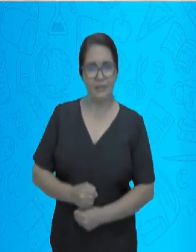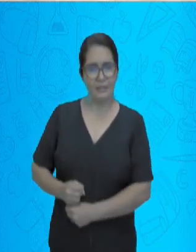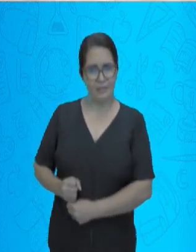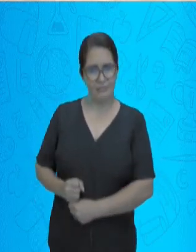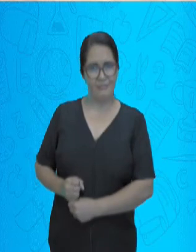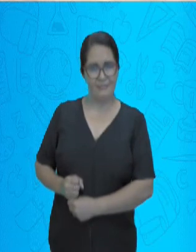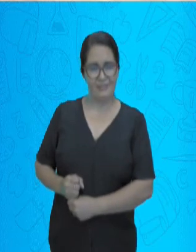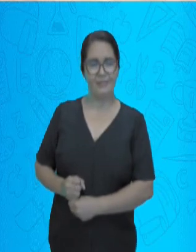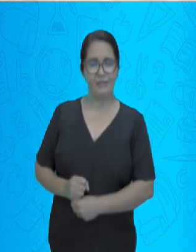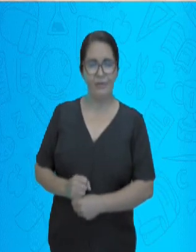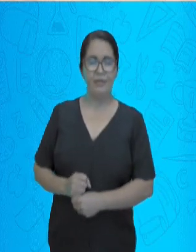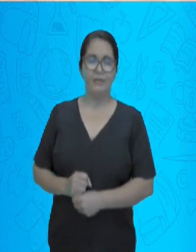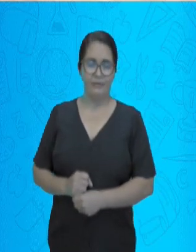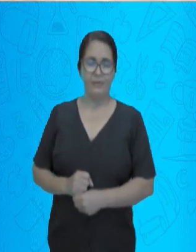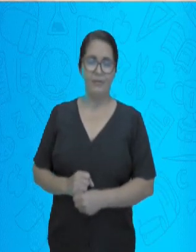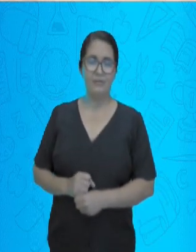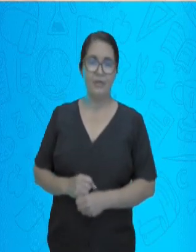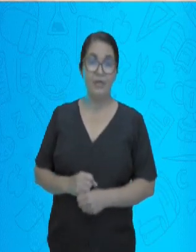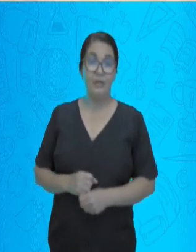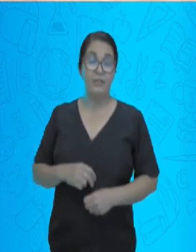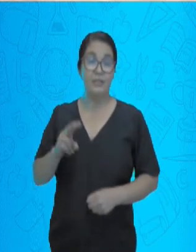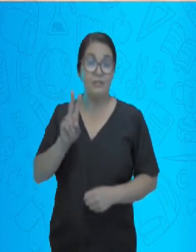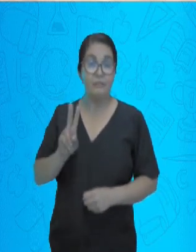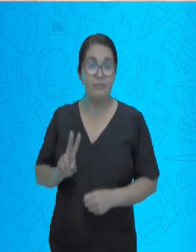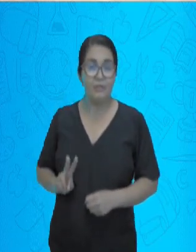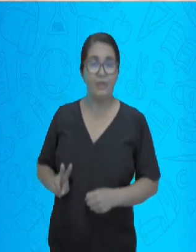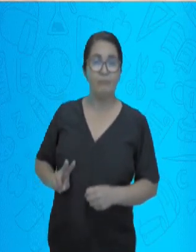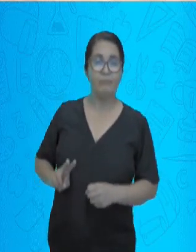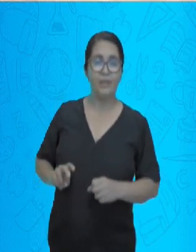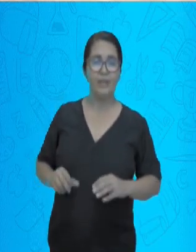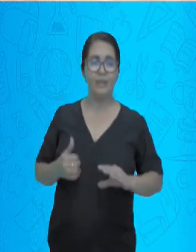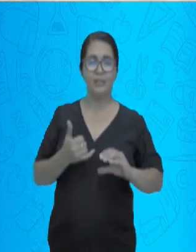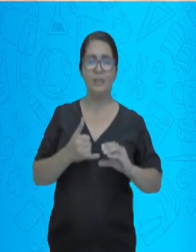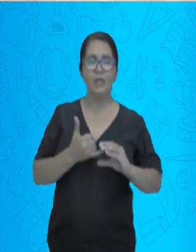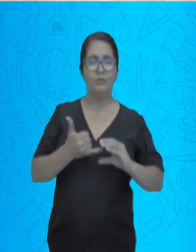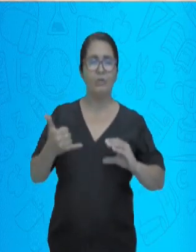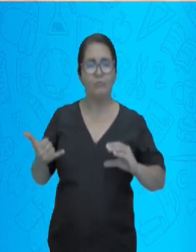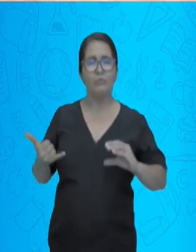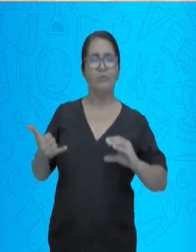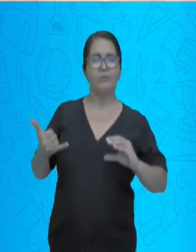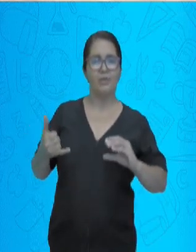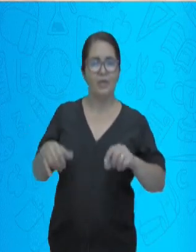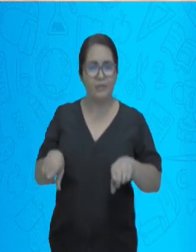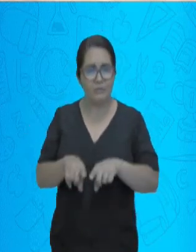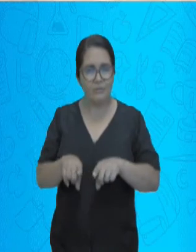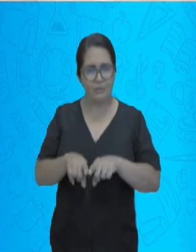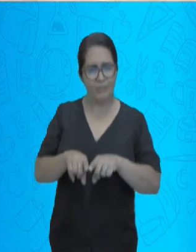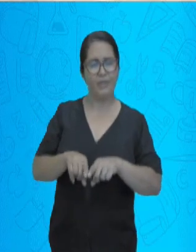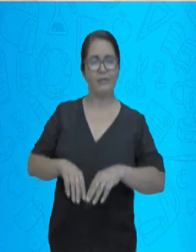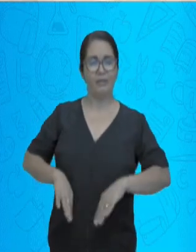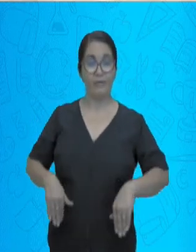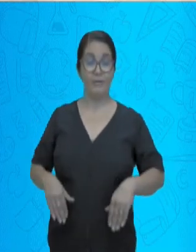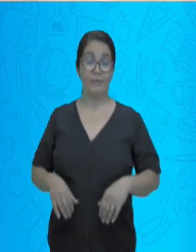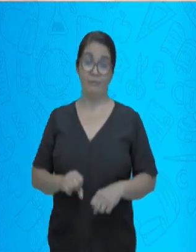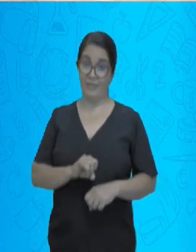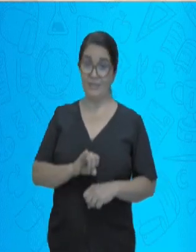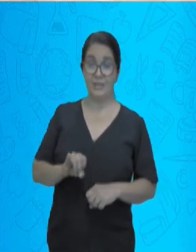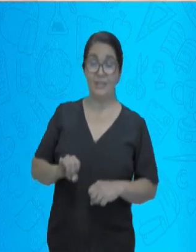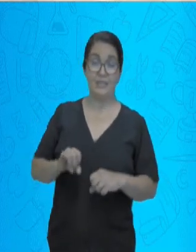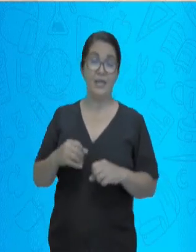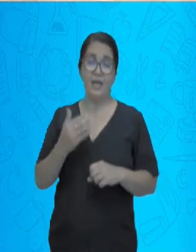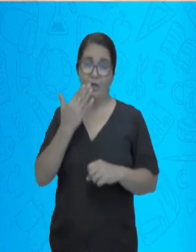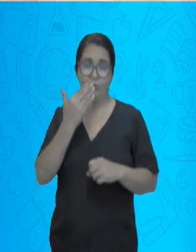resíduos necessários para o nosso organismo. E aquilo que não for mais utilizado, então, ele vai passar para o intestino